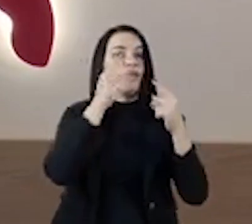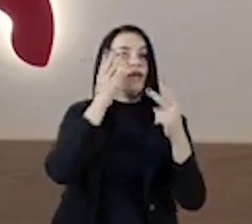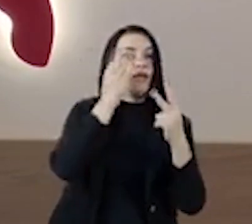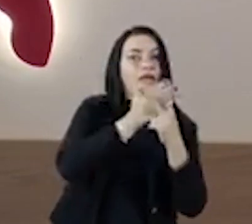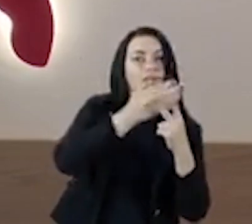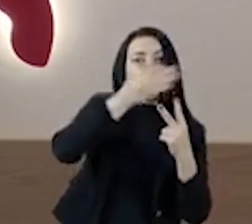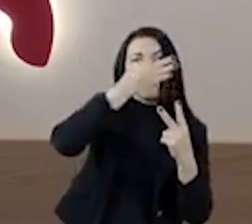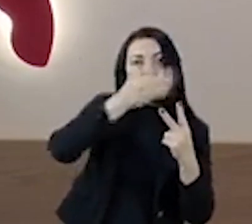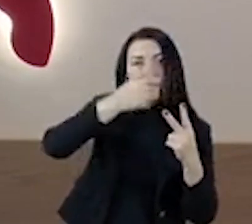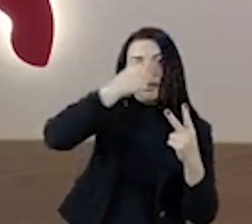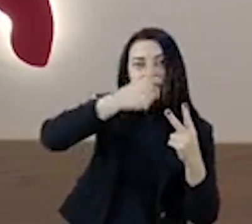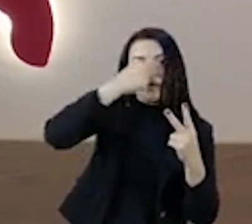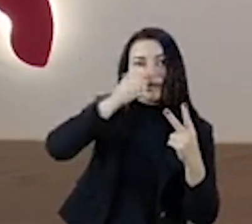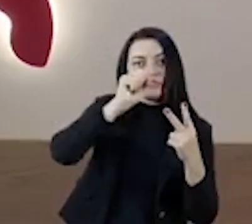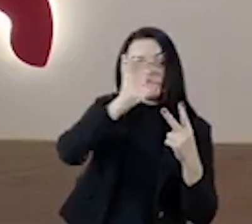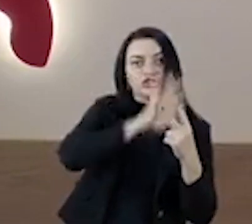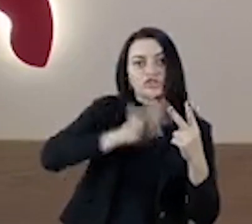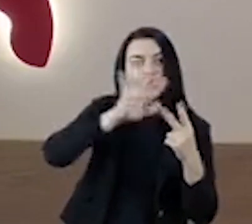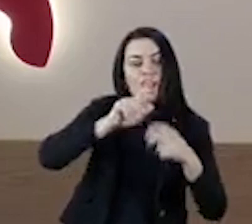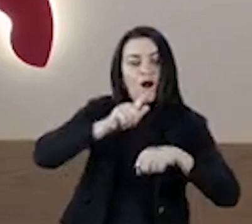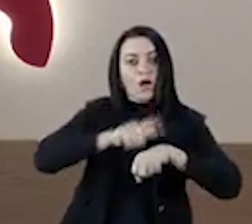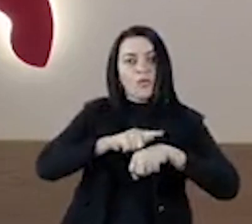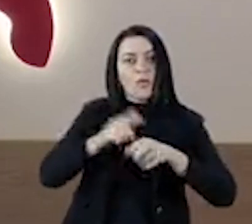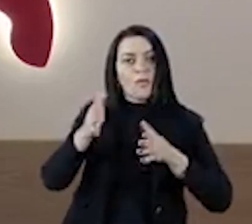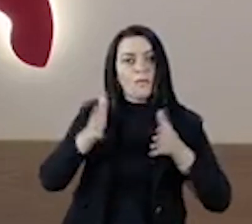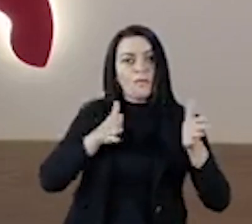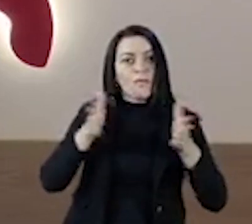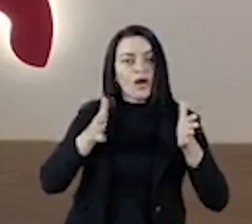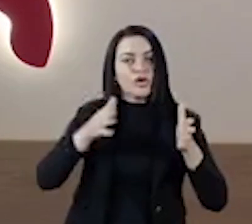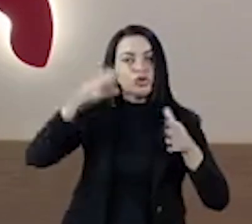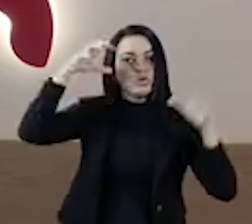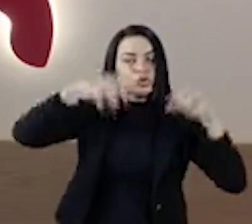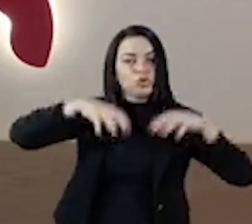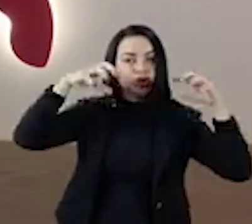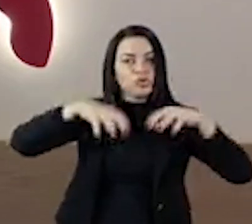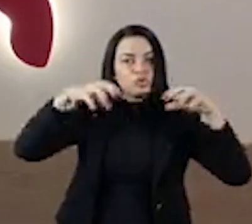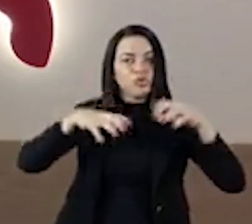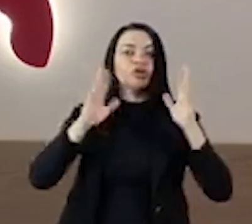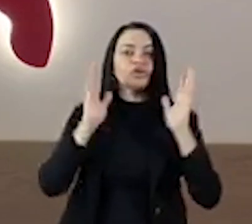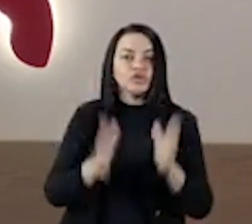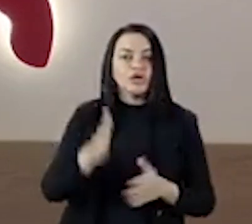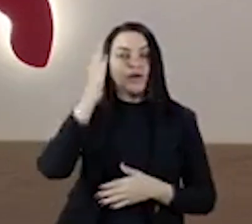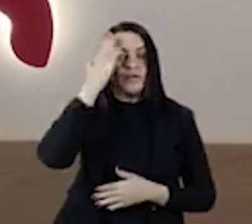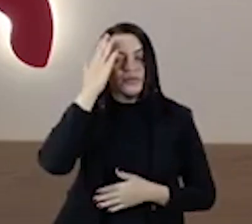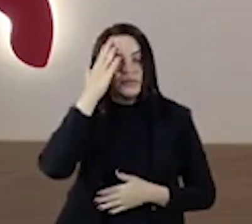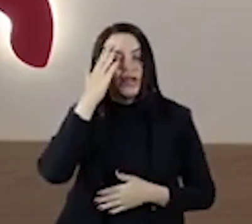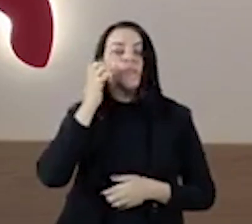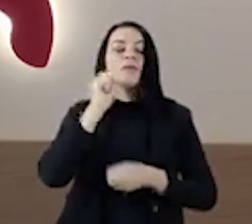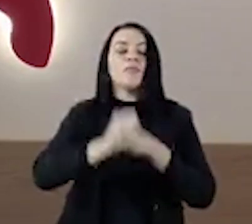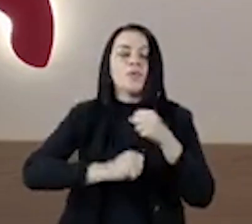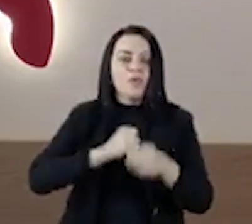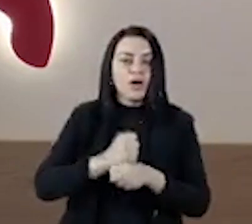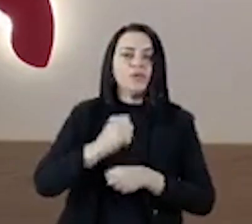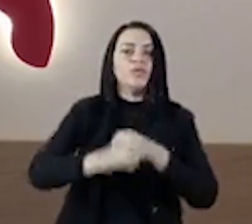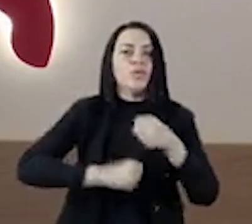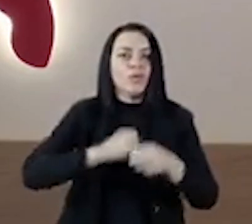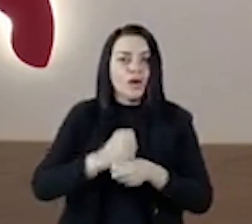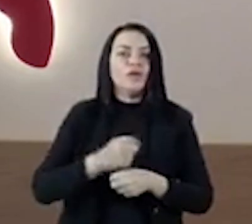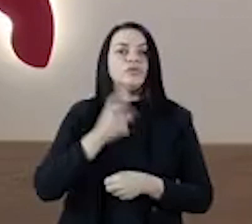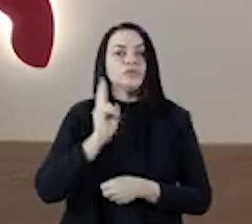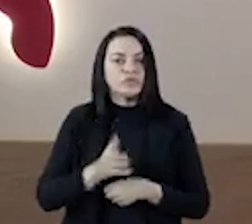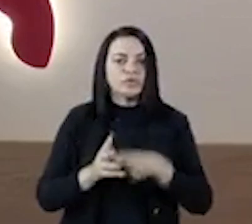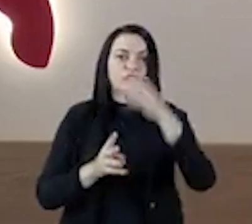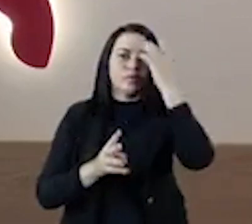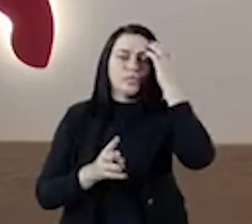gripes de um modo geral e o período de chuvas Nós sabemos disso empiricamente, ano a ano, independentemente